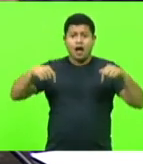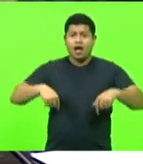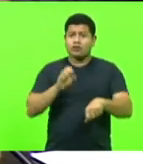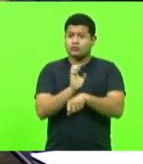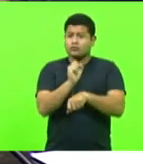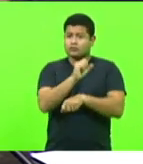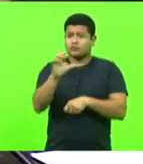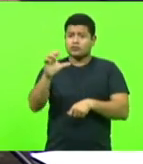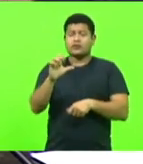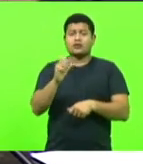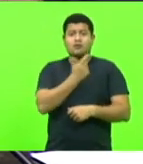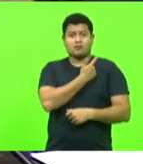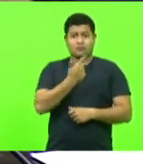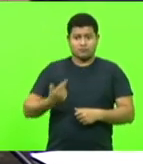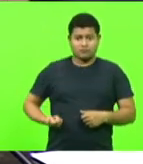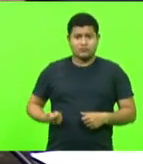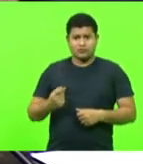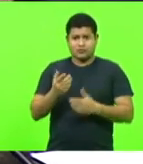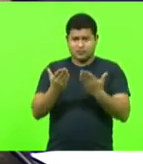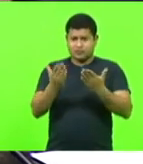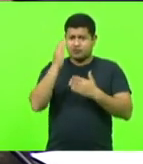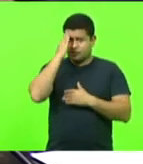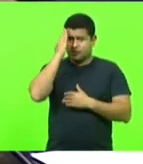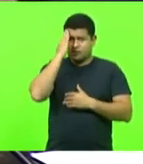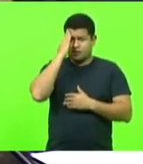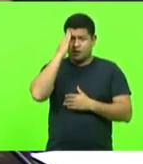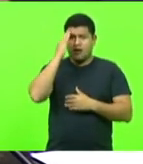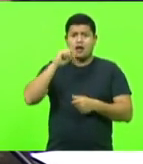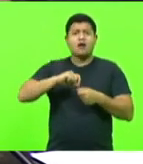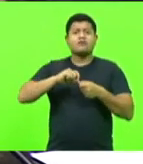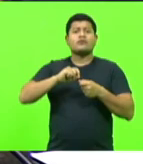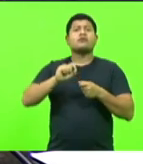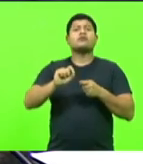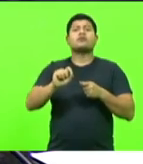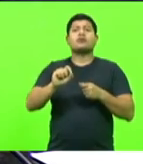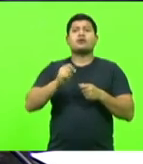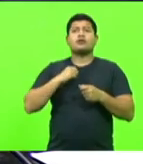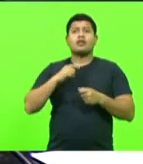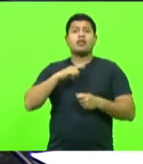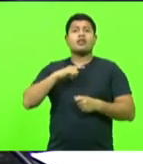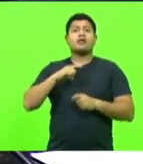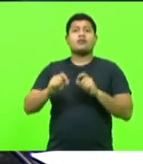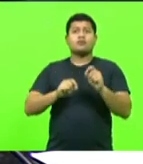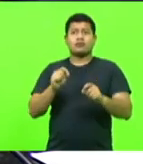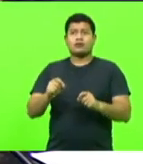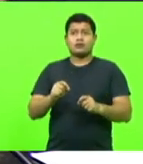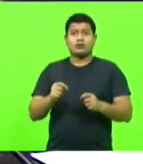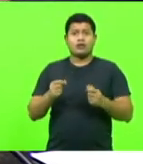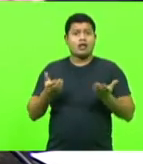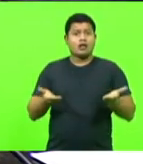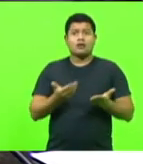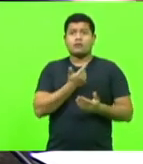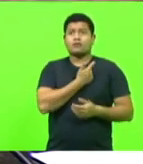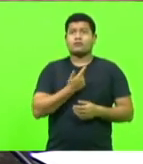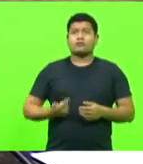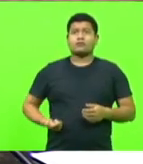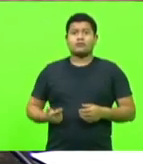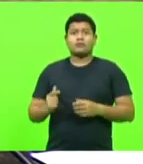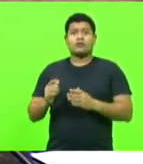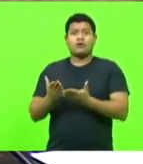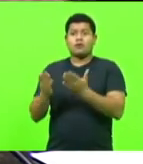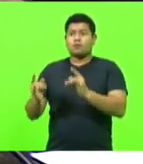está fazendo? Vocês sabem o que o governo de Santa Catarina tem? O governo de Santa Catarina tem um hotel